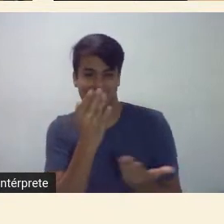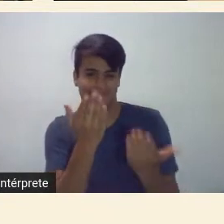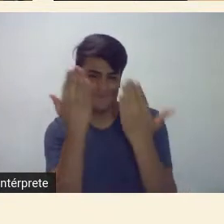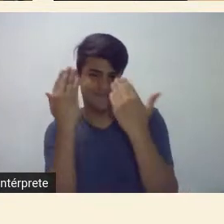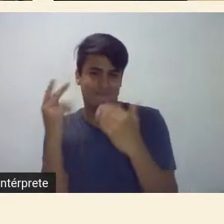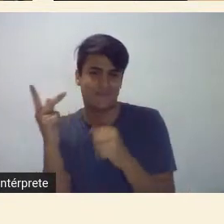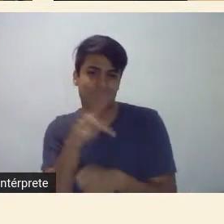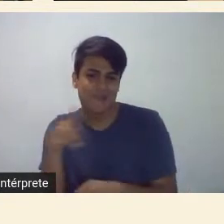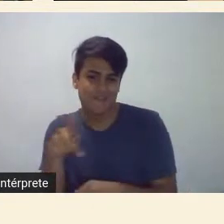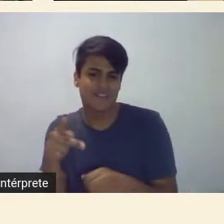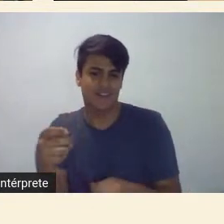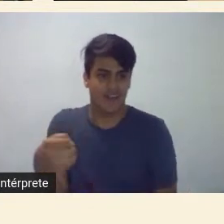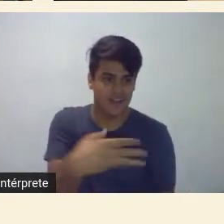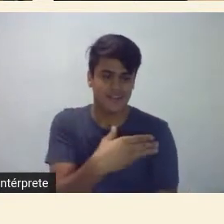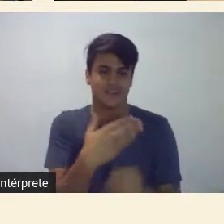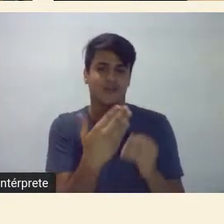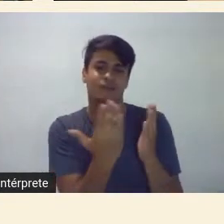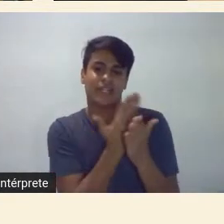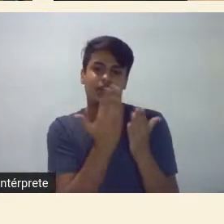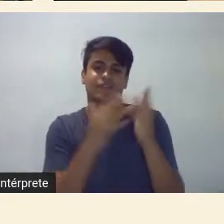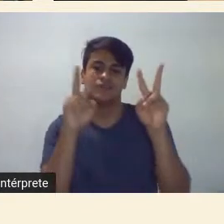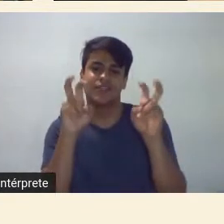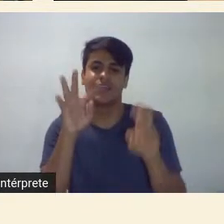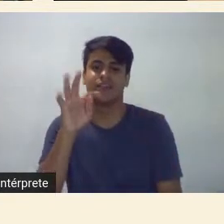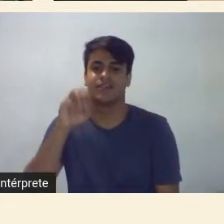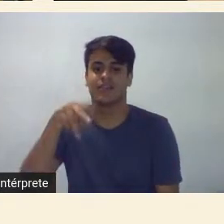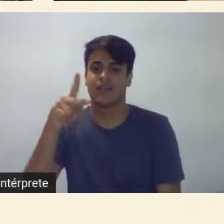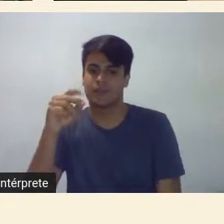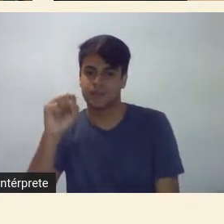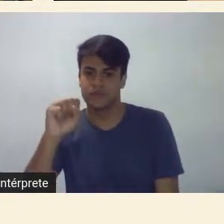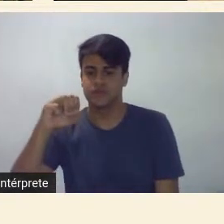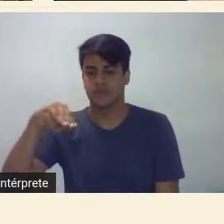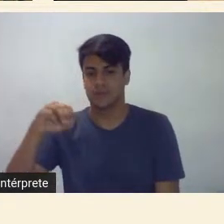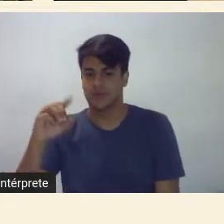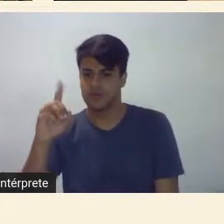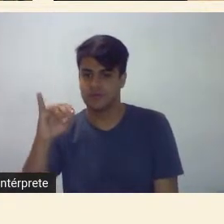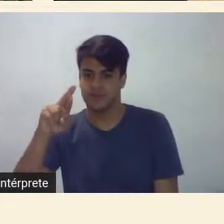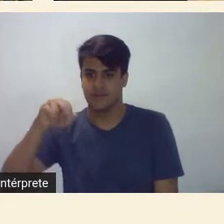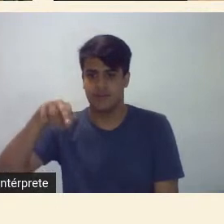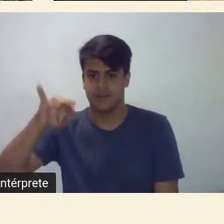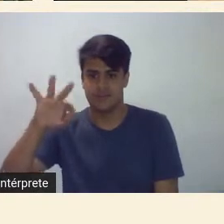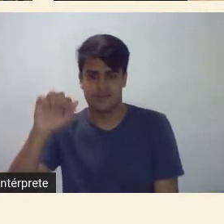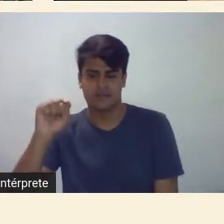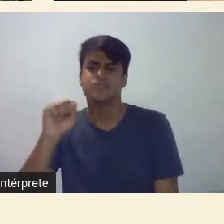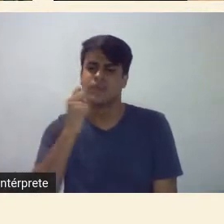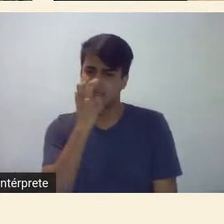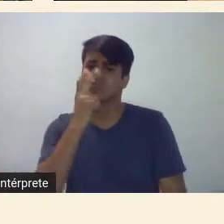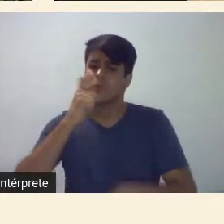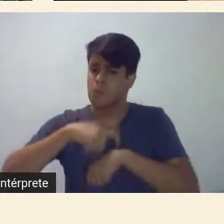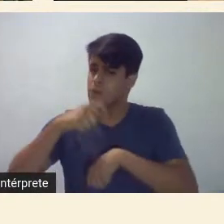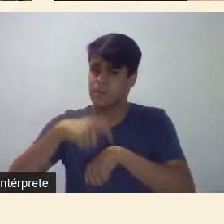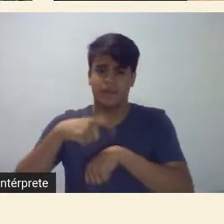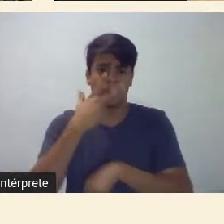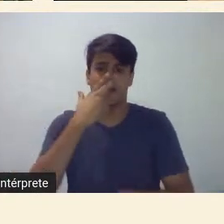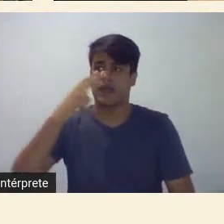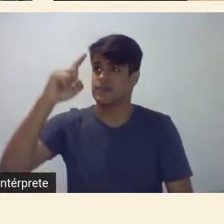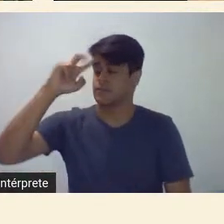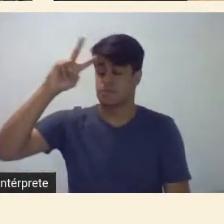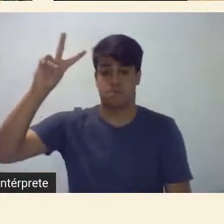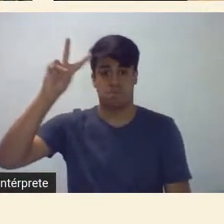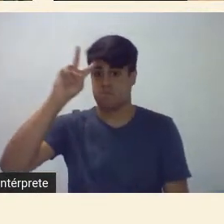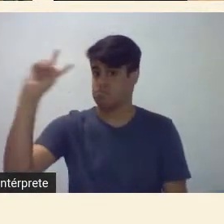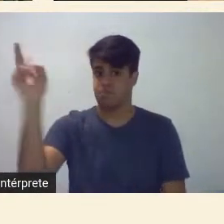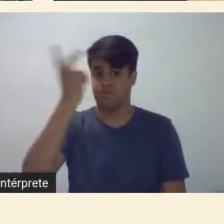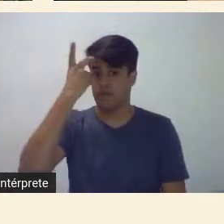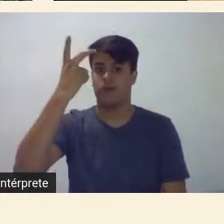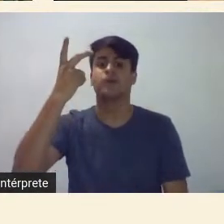que foi lançado nesse período eu acho que sim foi um momento de virada de definição e a partir da década de 70 as comemorações ao redor da semana